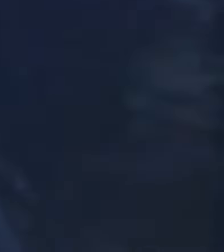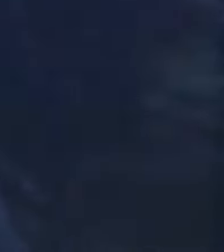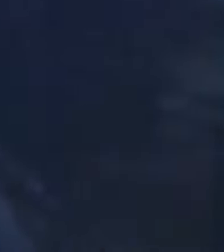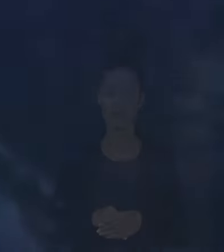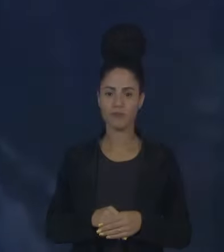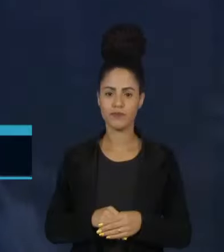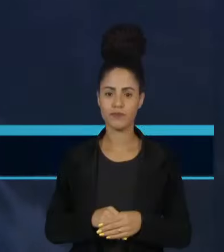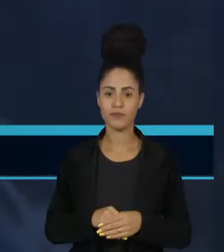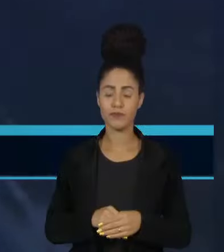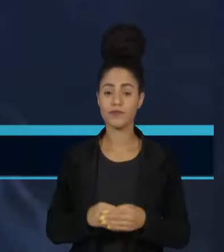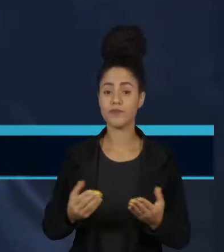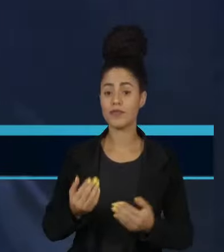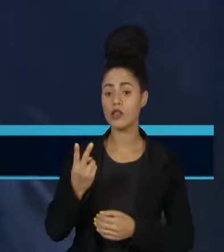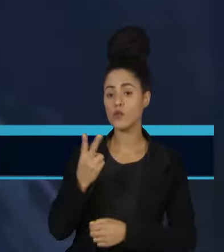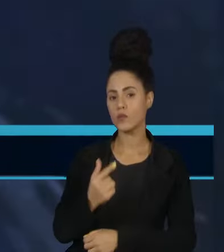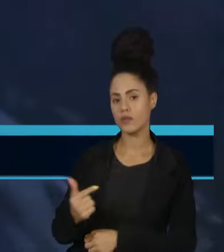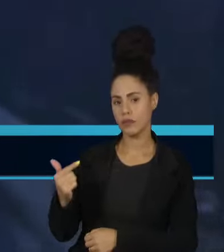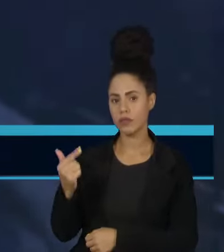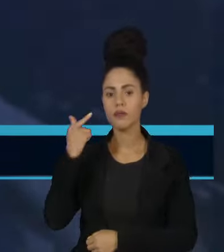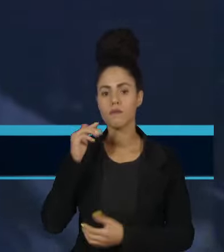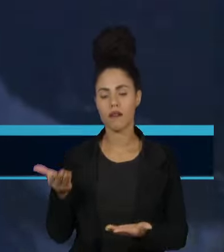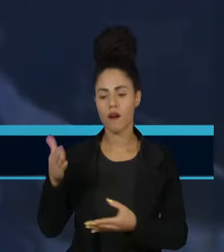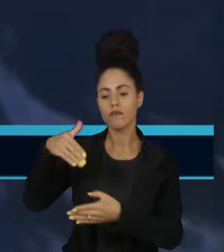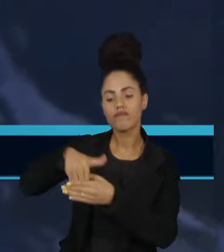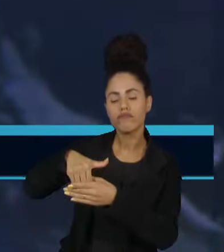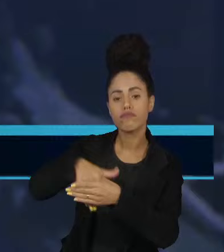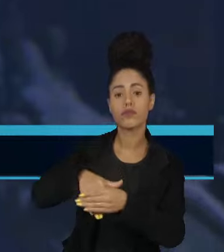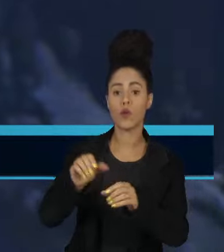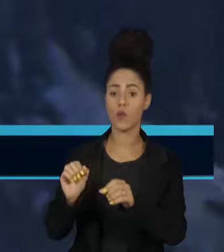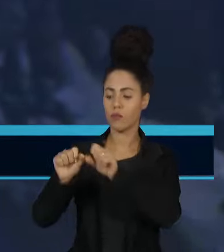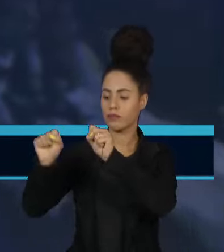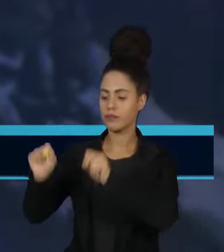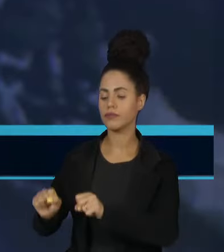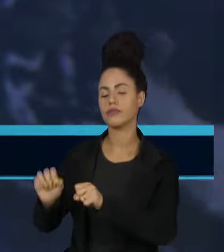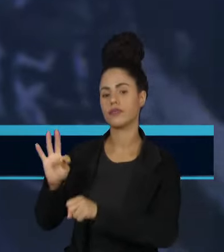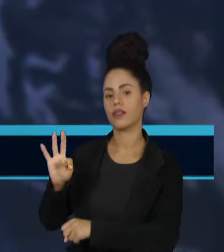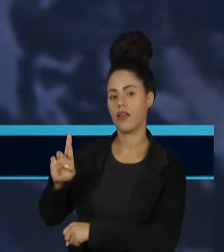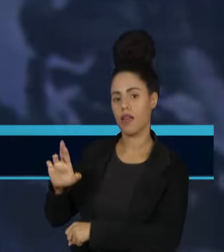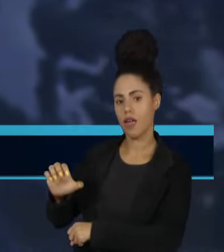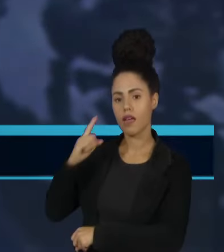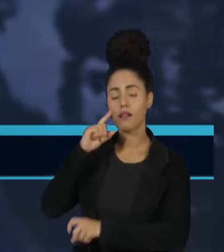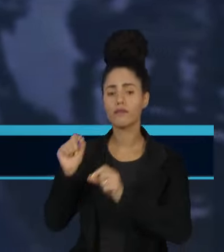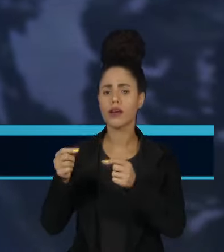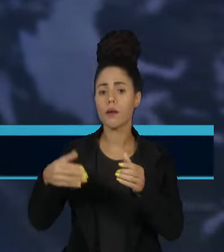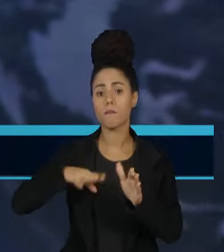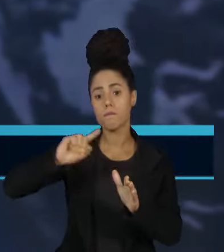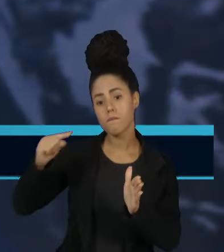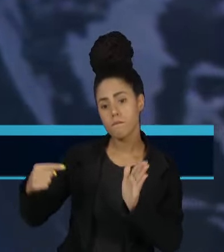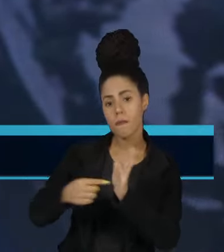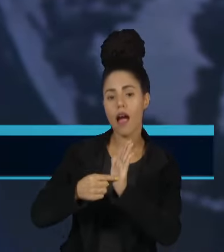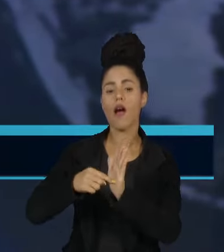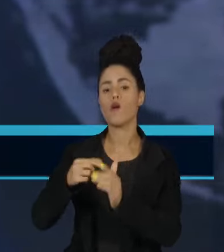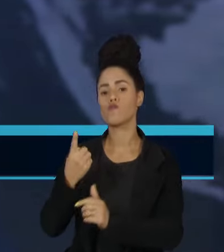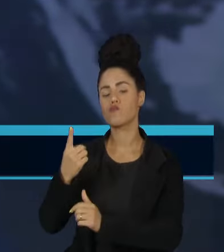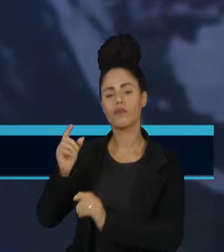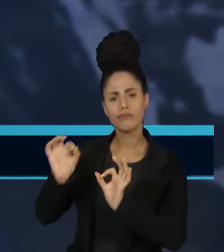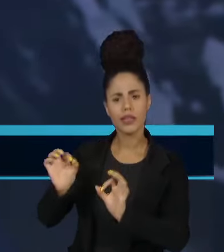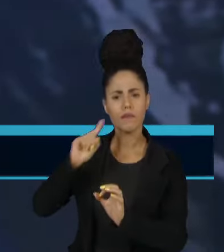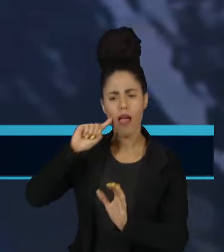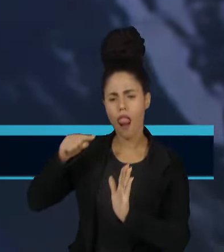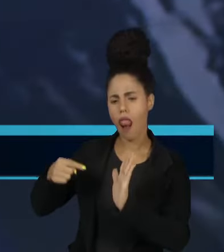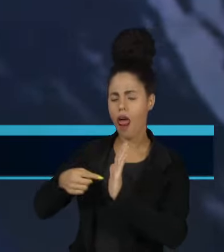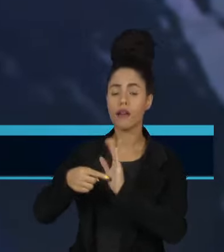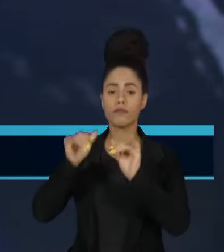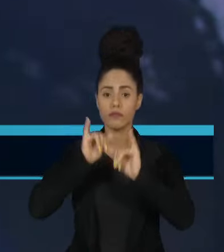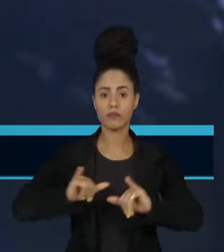Em pouco mais de duas semanas de campanha, o Tribunal Superior Eleitoral já recebeu em média quase uma denúncia de propaganda